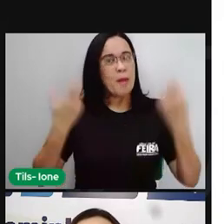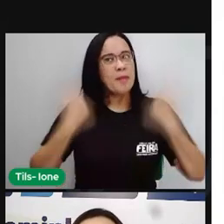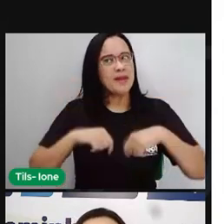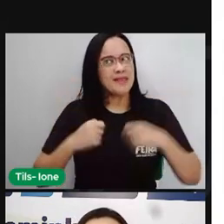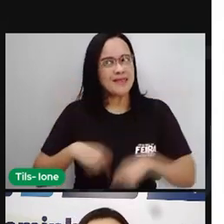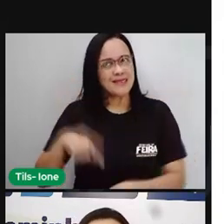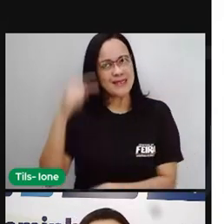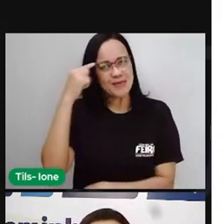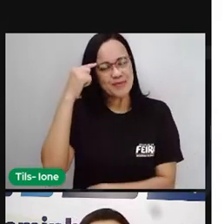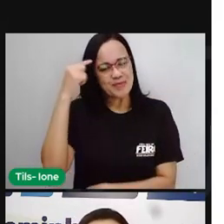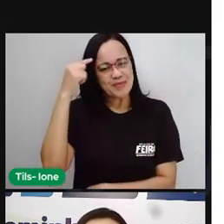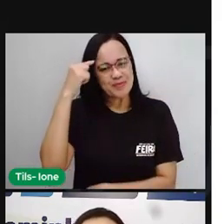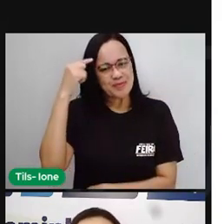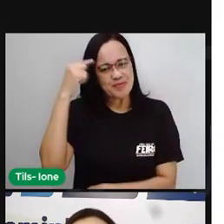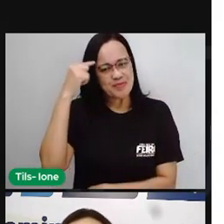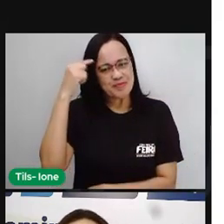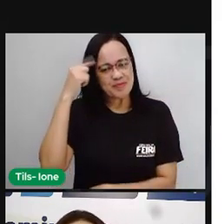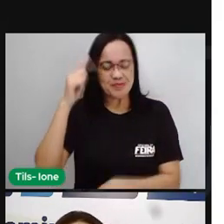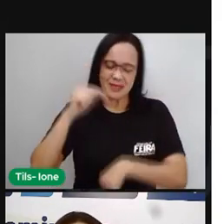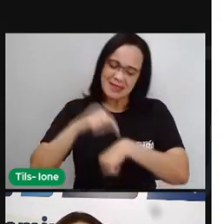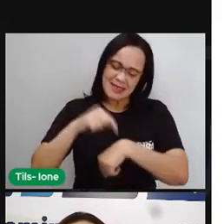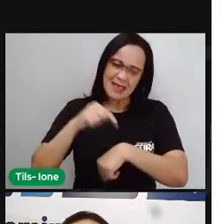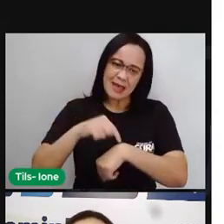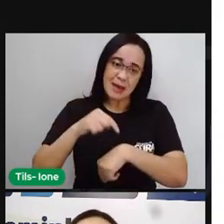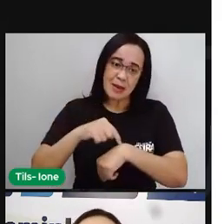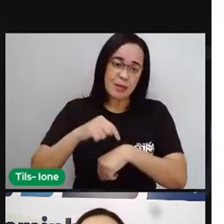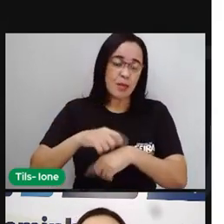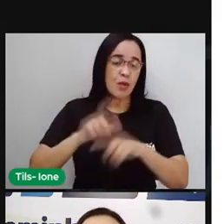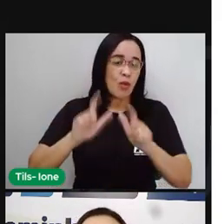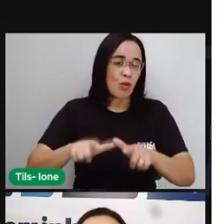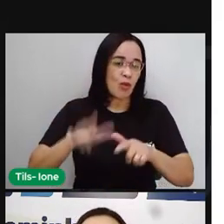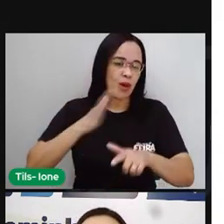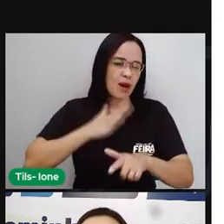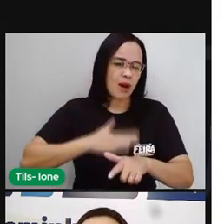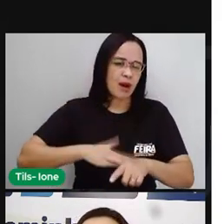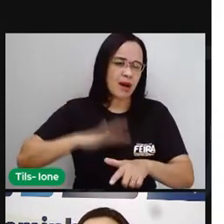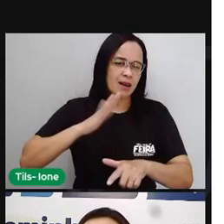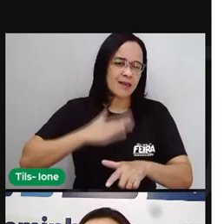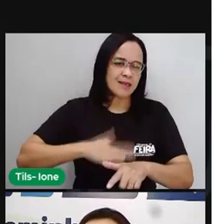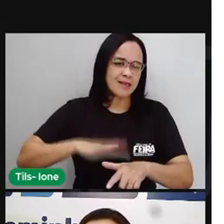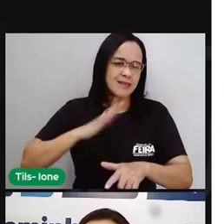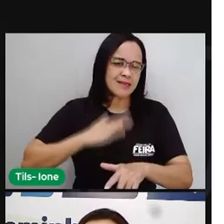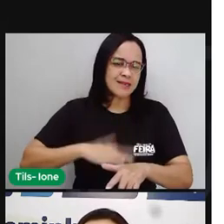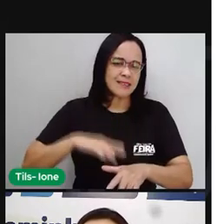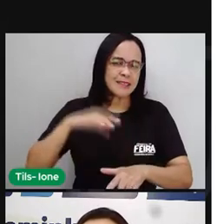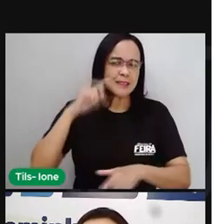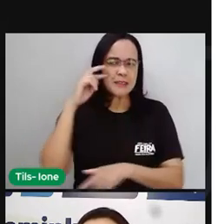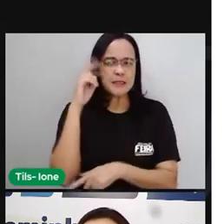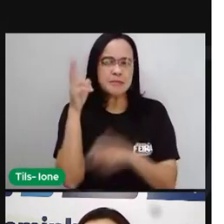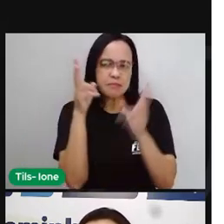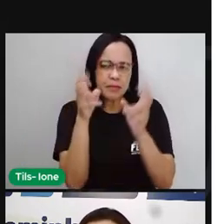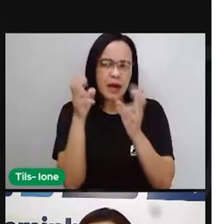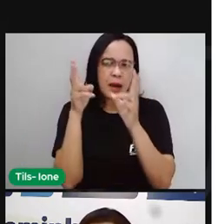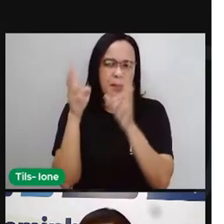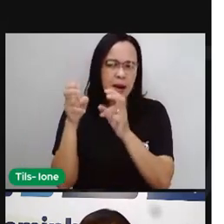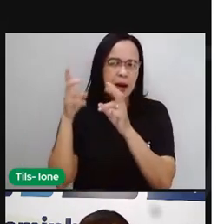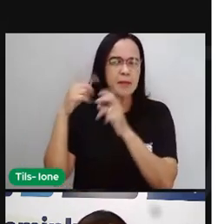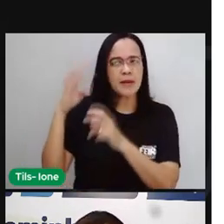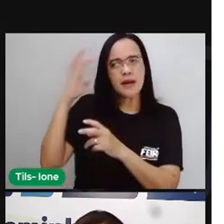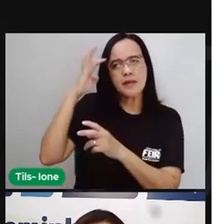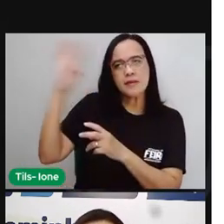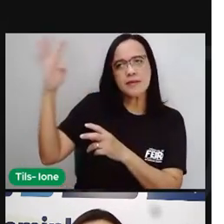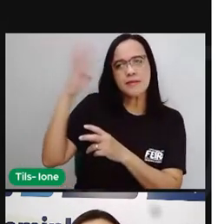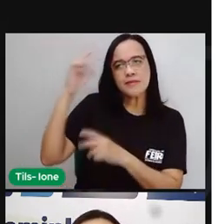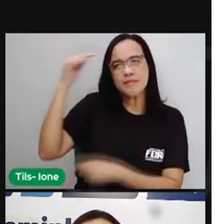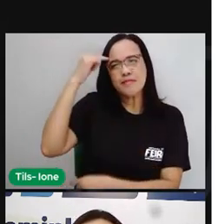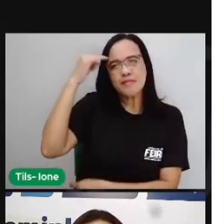ter tempo, ter um lugar tranquilo. Buscar dentro das nossas experiências, dos nossos pensamentos,